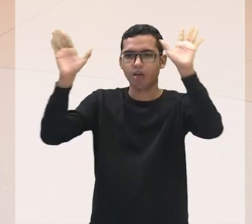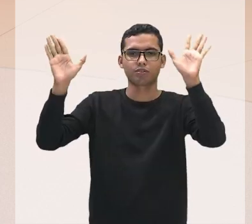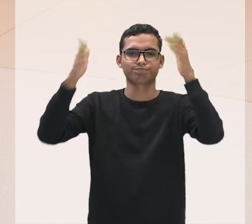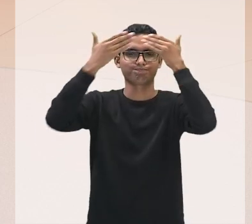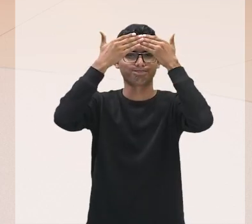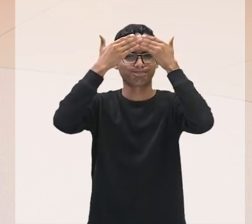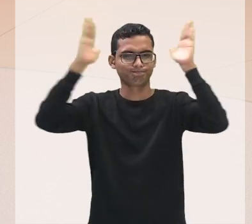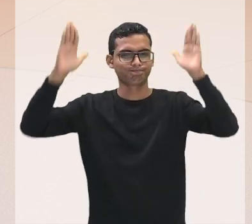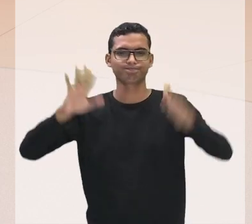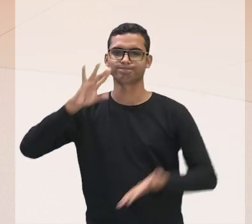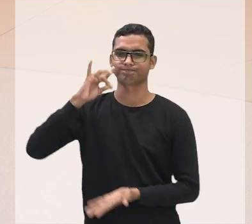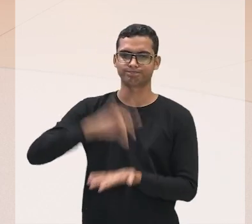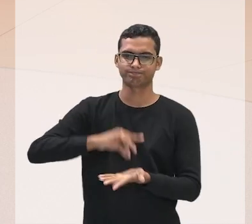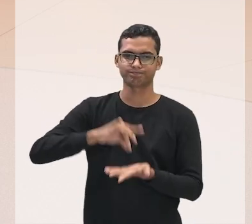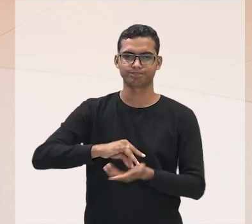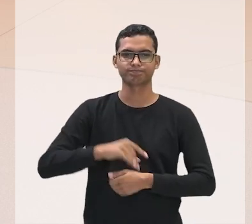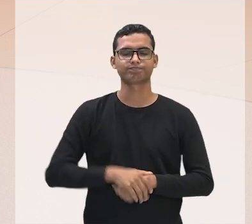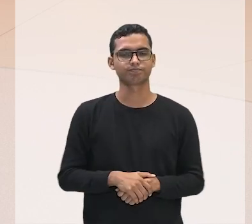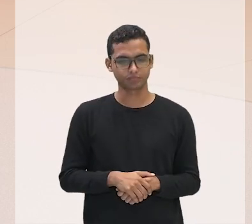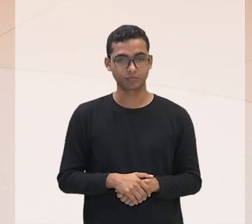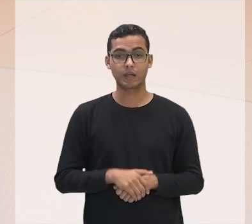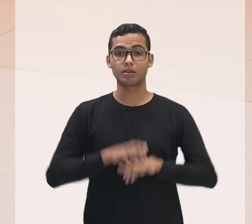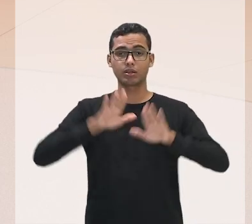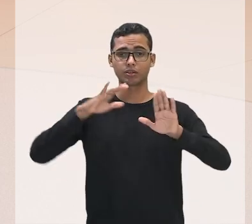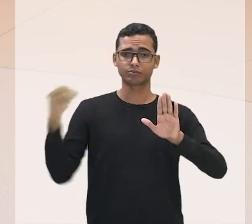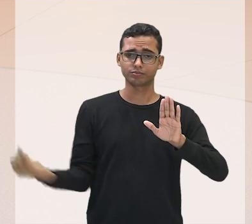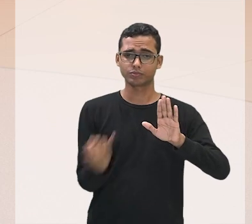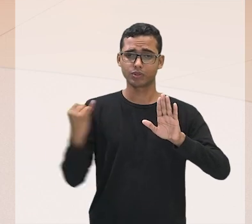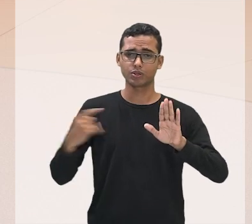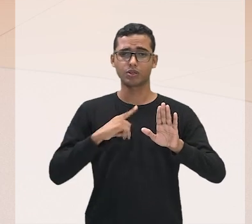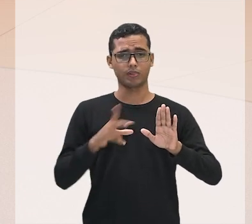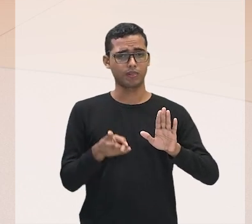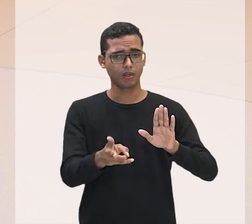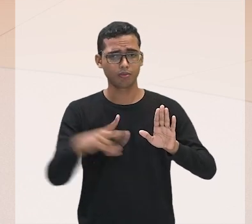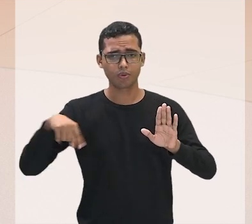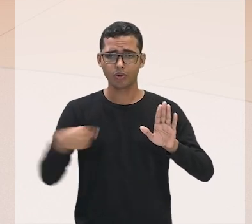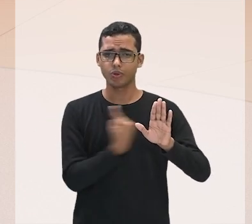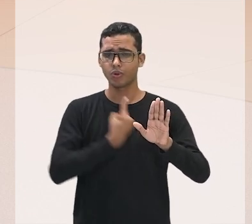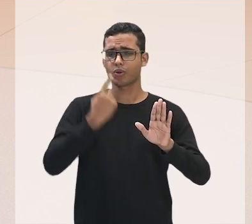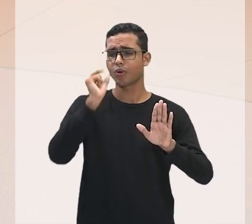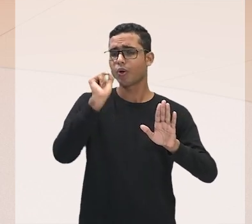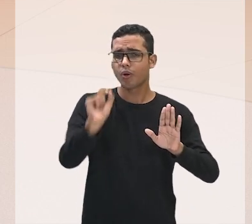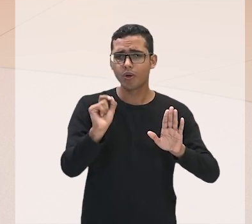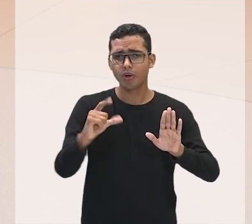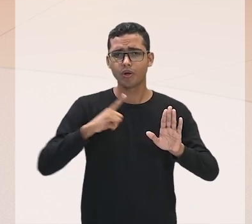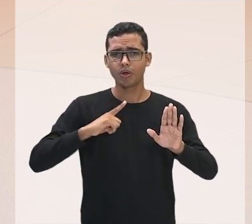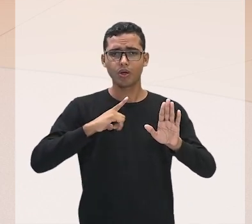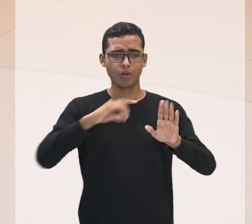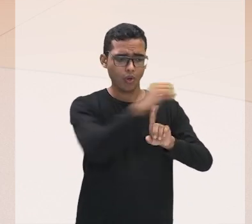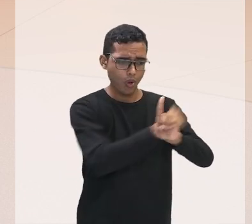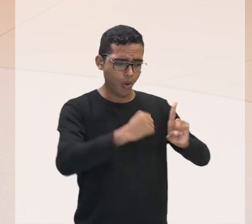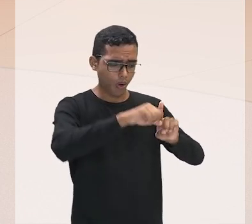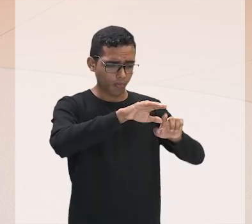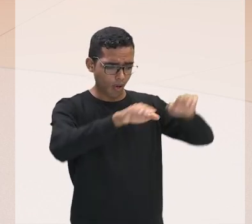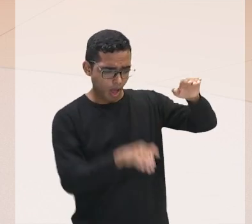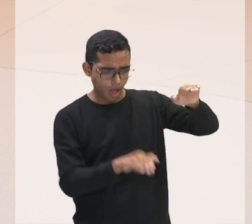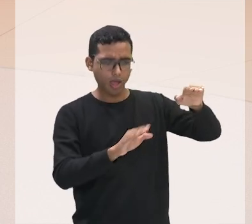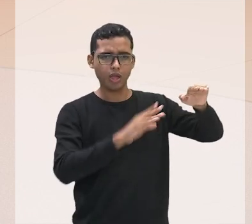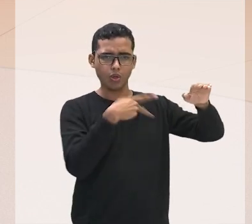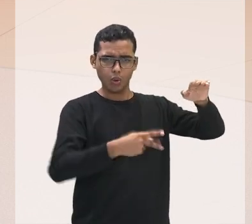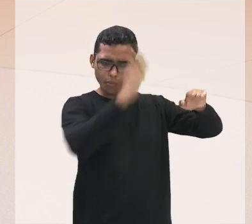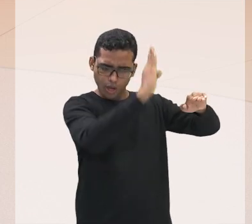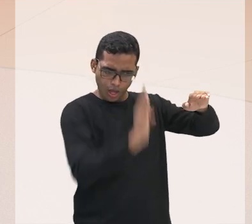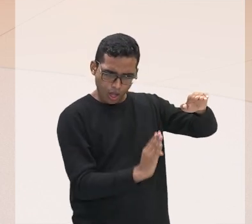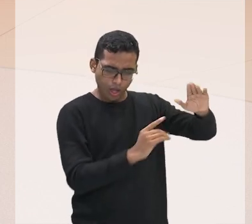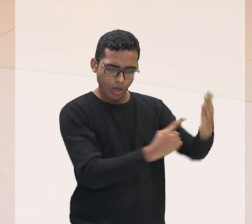eu recomendo muito mas é sempre importante a gente entender que entender a desigualdade do Brasil ela ajuda